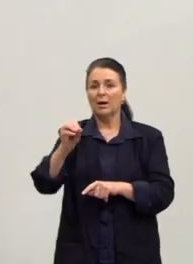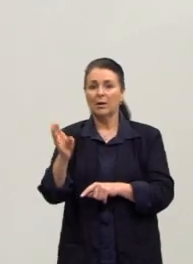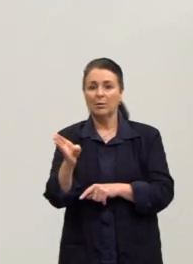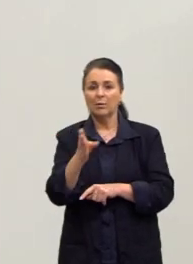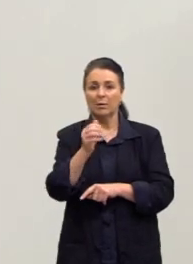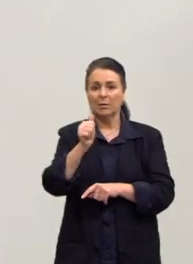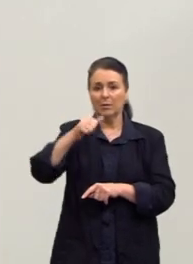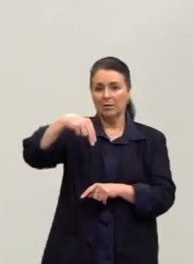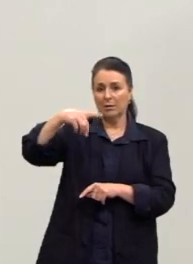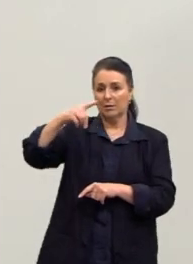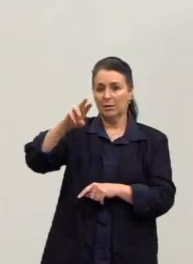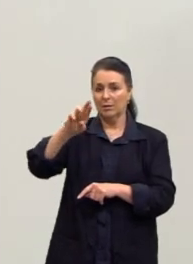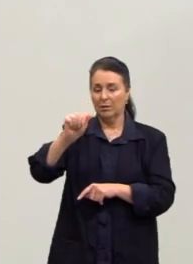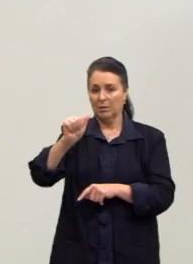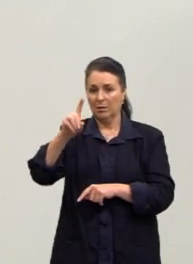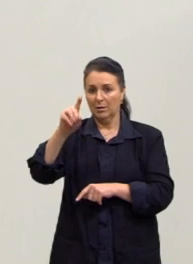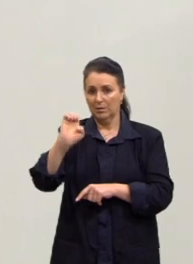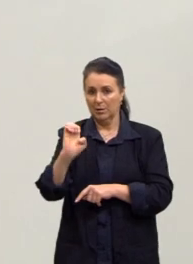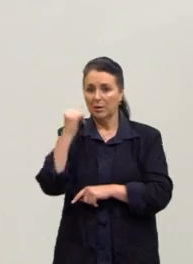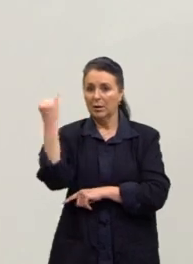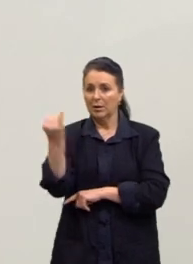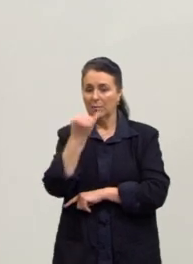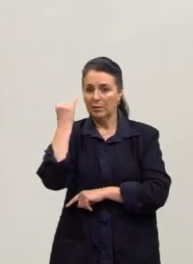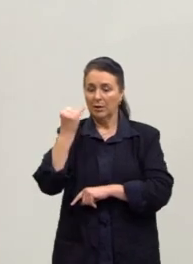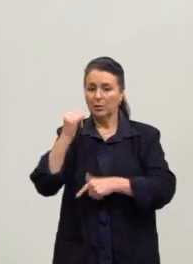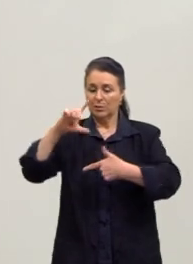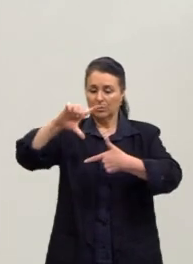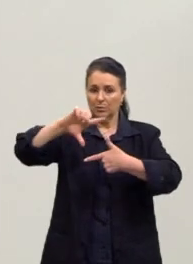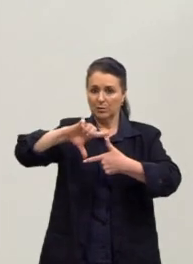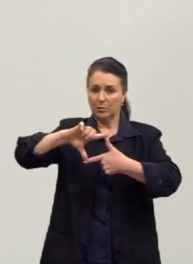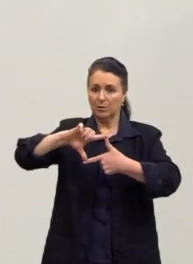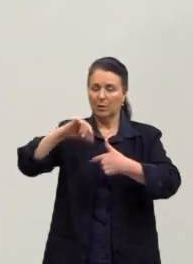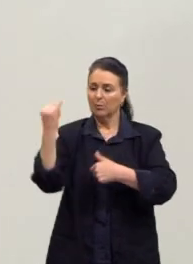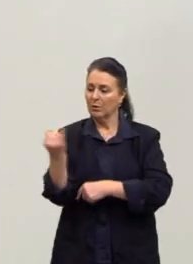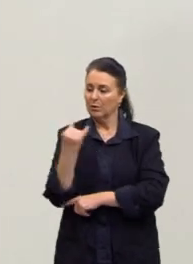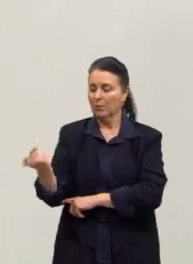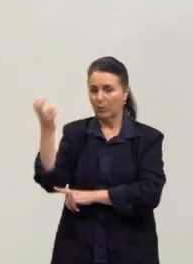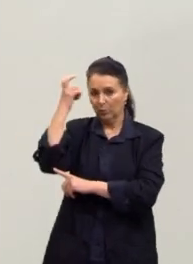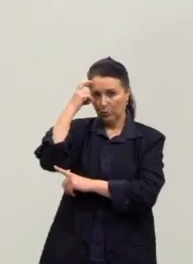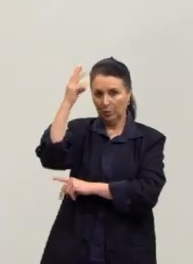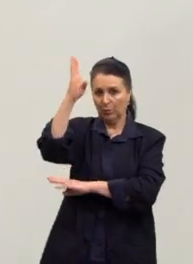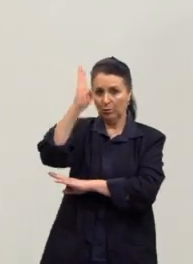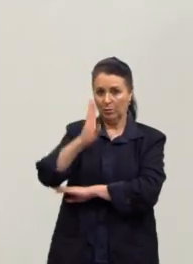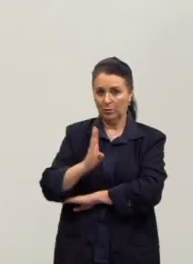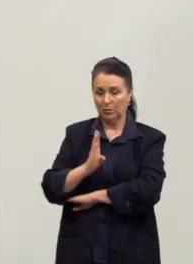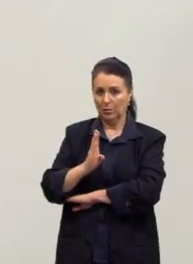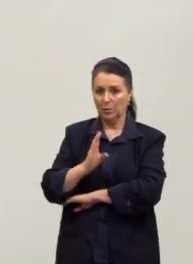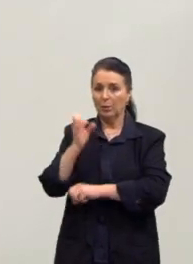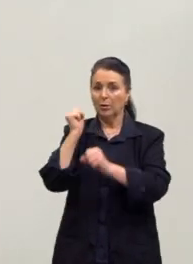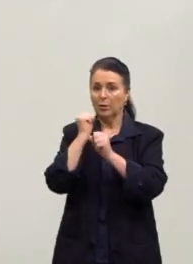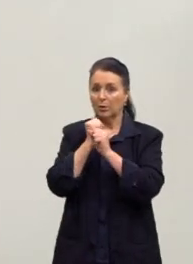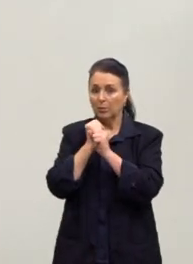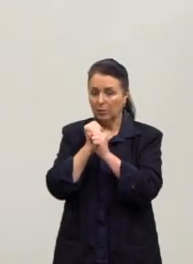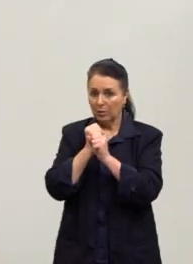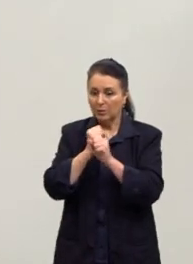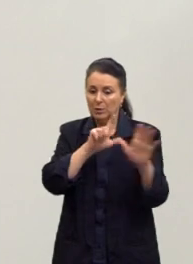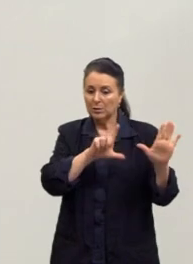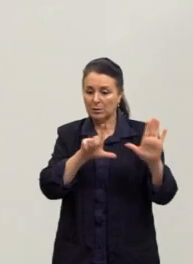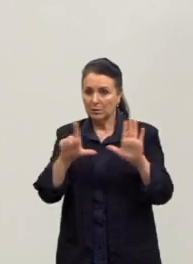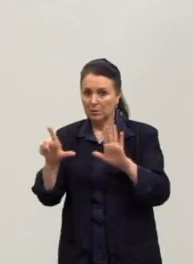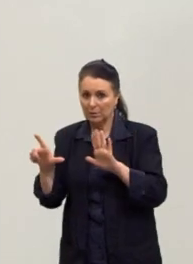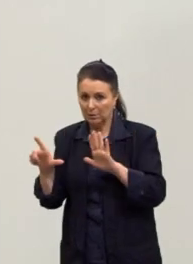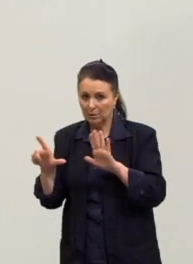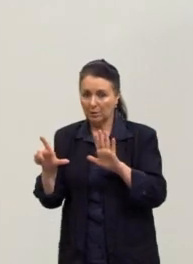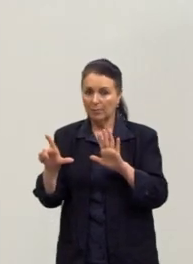importante para o modernismo, ele é tão importante para a cultura brasileira, que no ano que a Semana de Arte Moderna